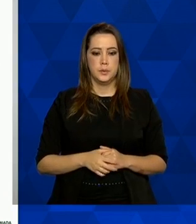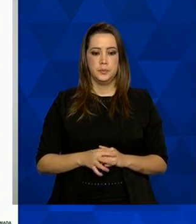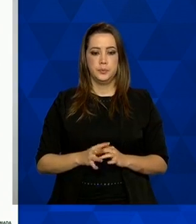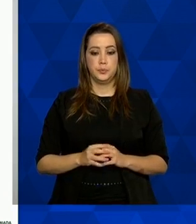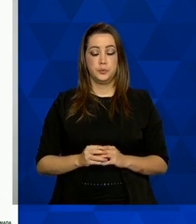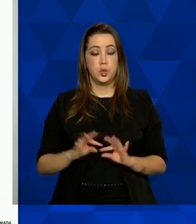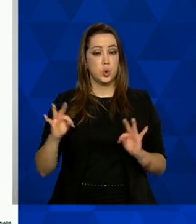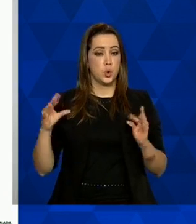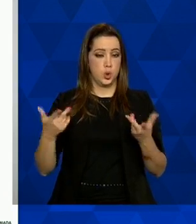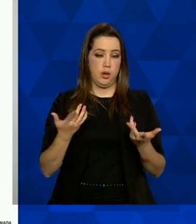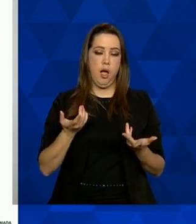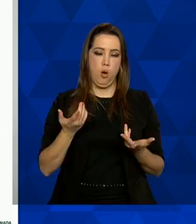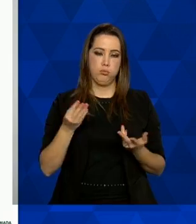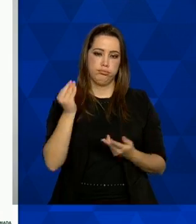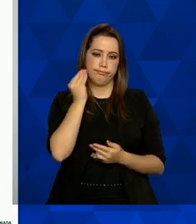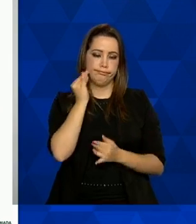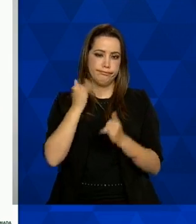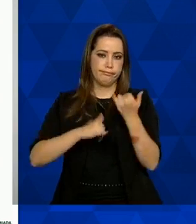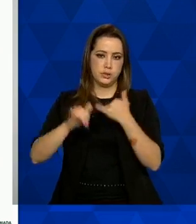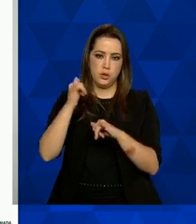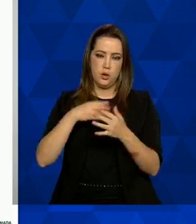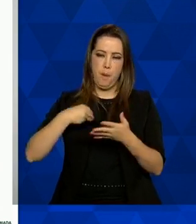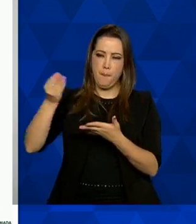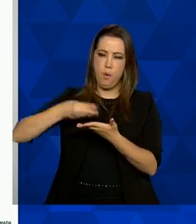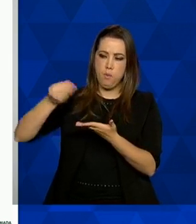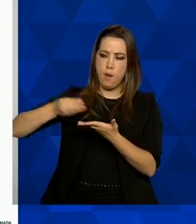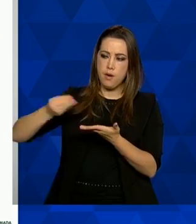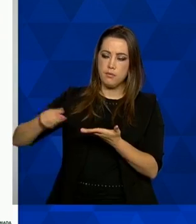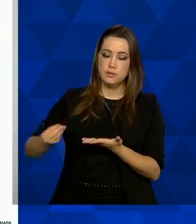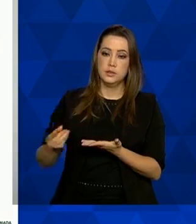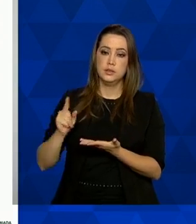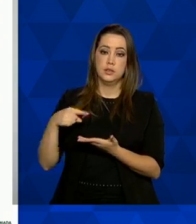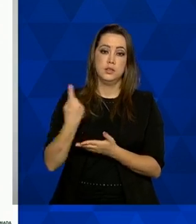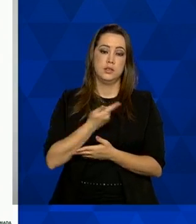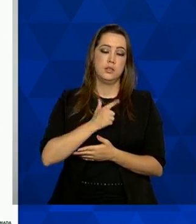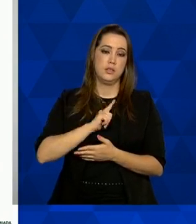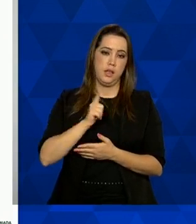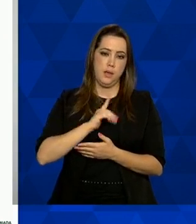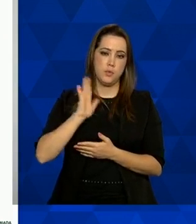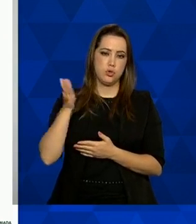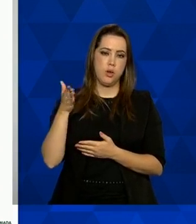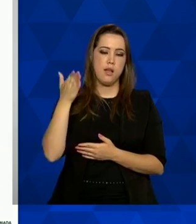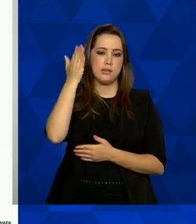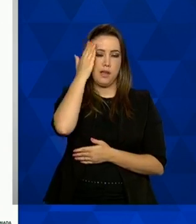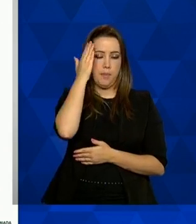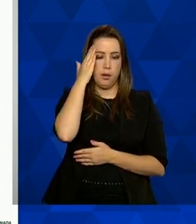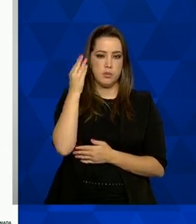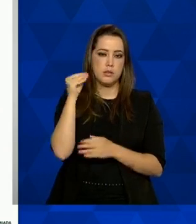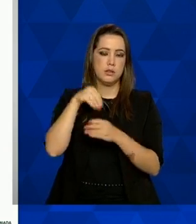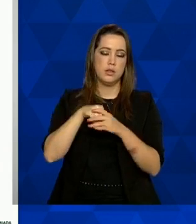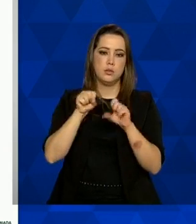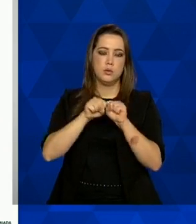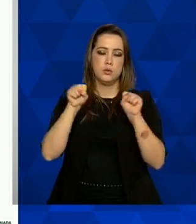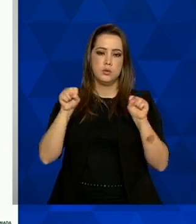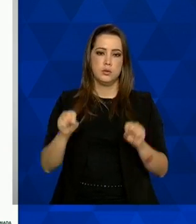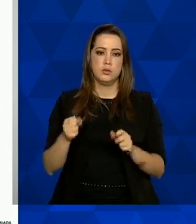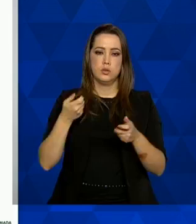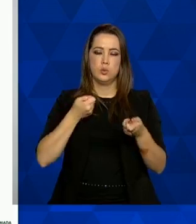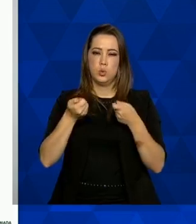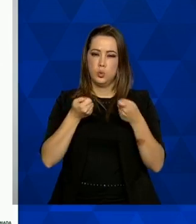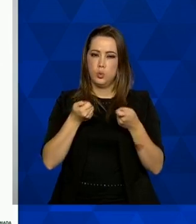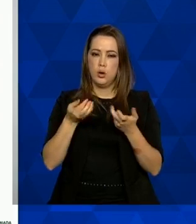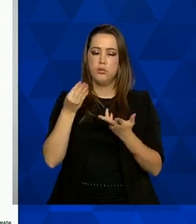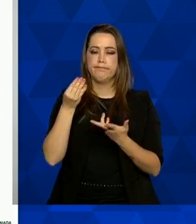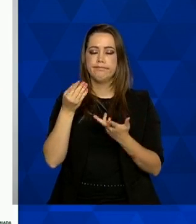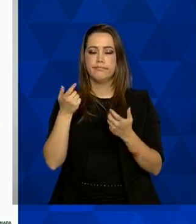desse total de exames que nós distribuímos nós temos o registro dentro do sistema gerenciador de ambiente